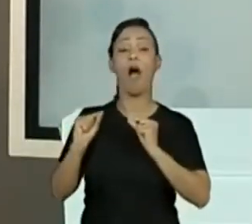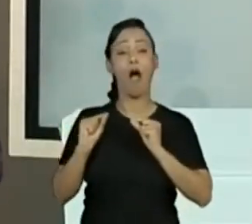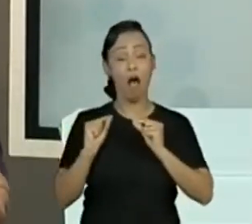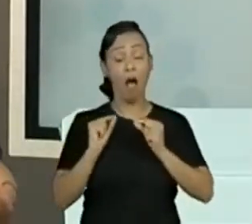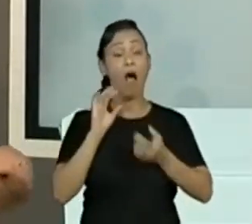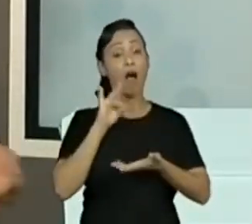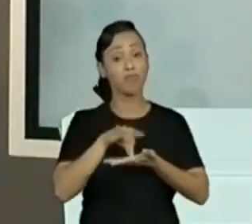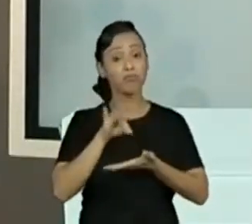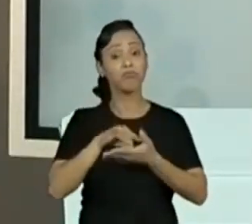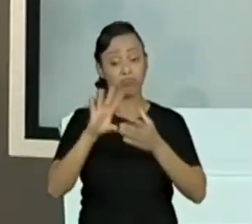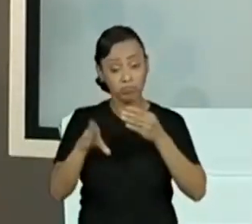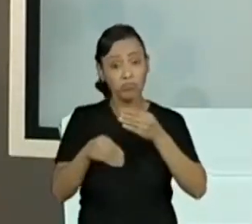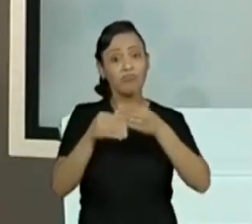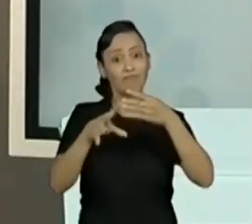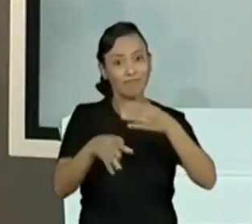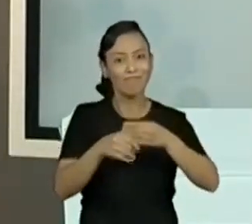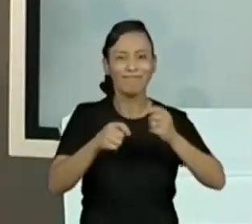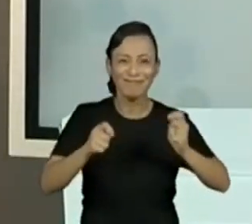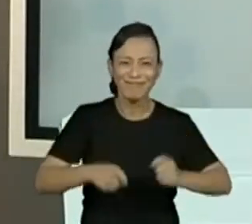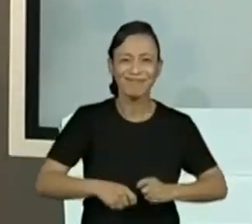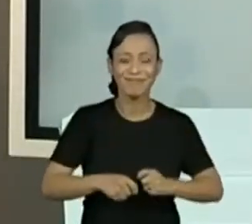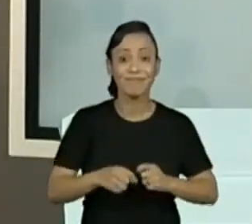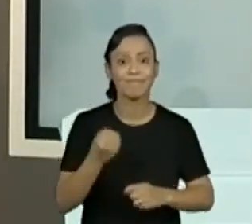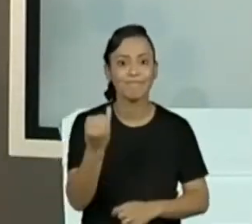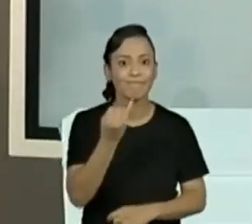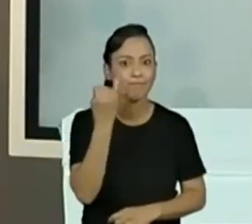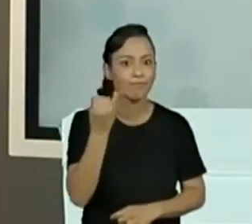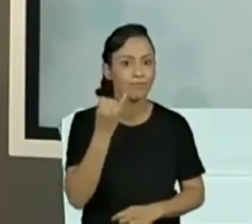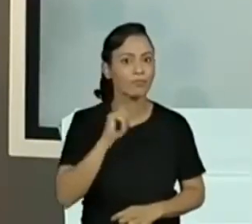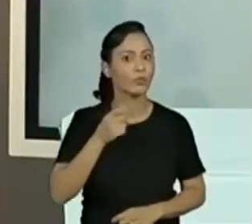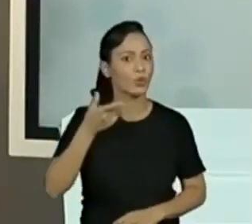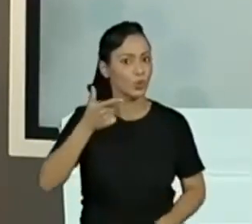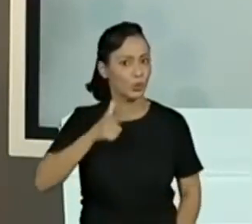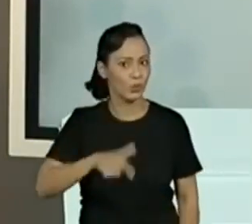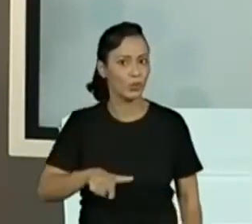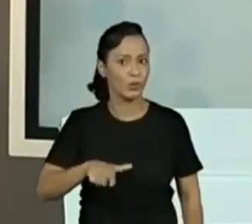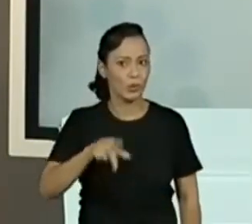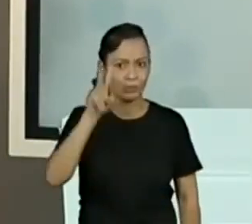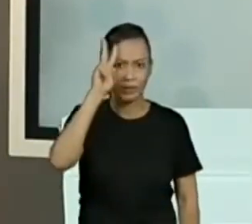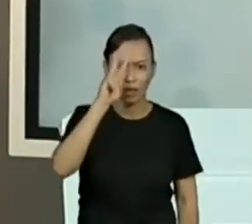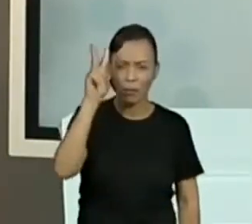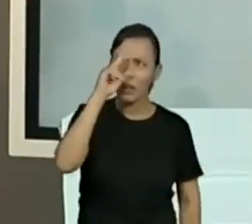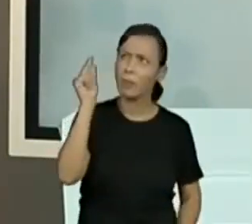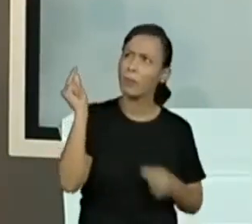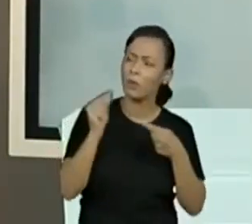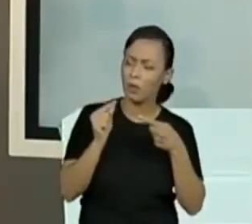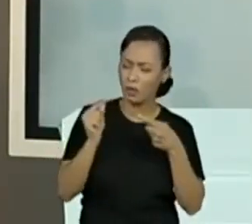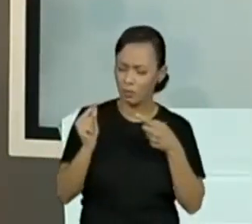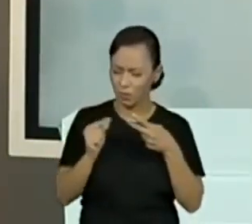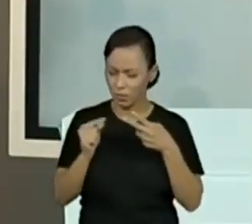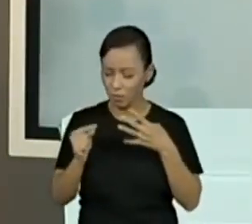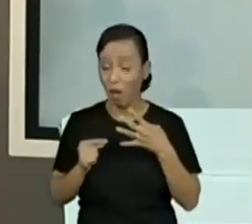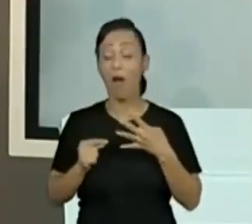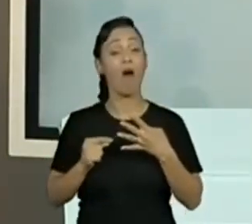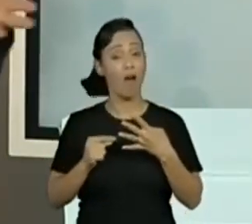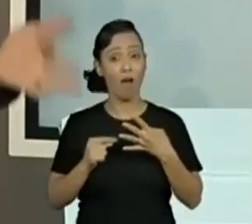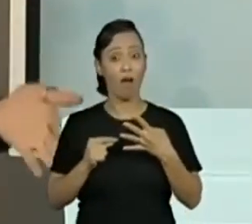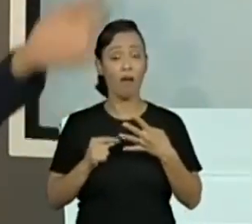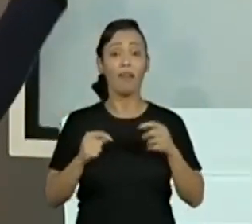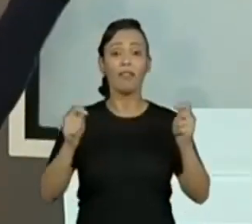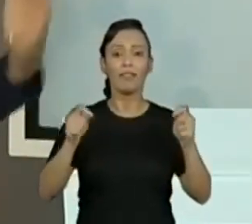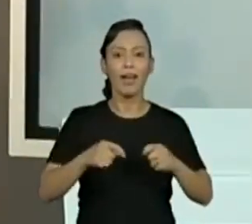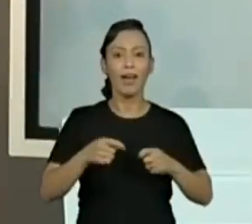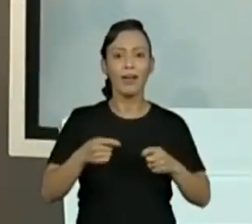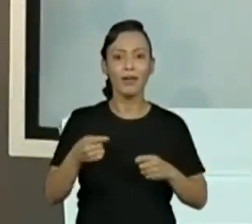muitas coisas. Então, é importante a gente ir relembrando o tempo todo, para que vocês possam ir associando